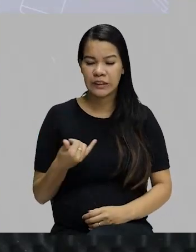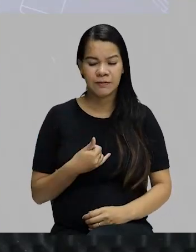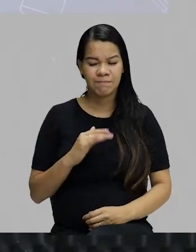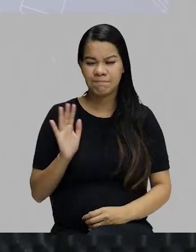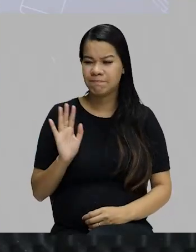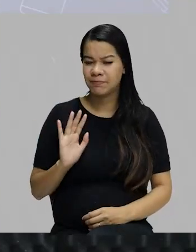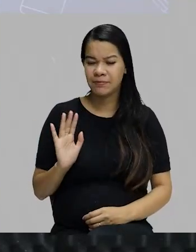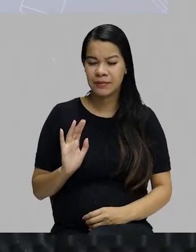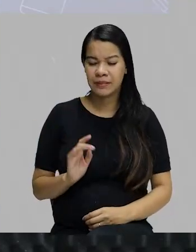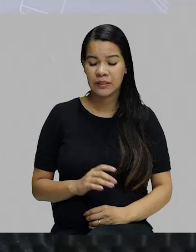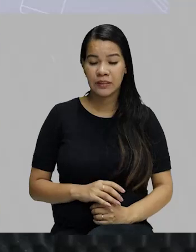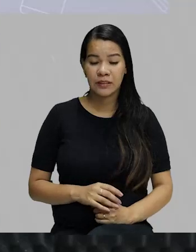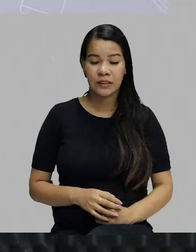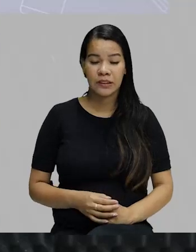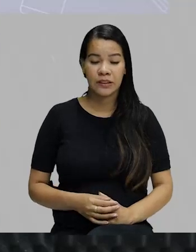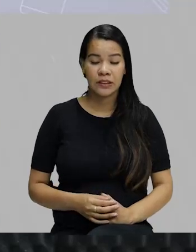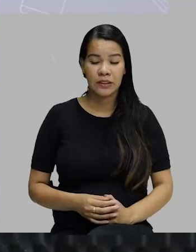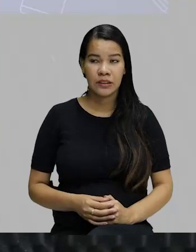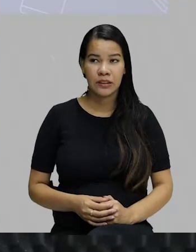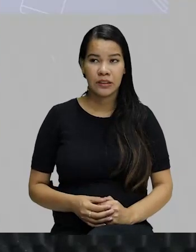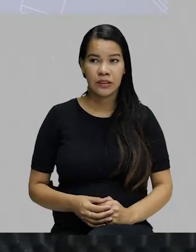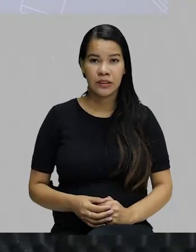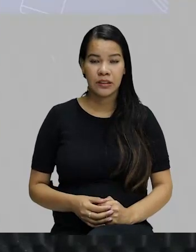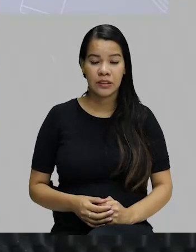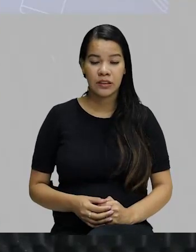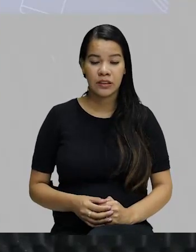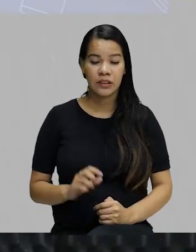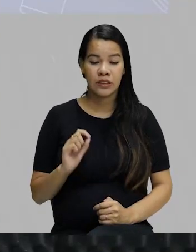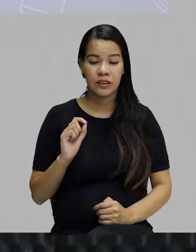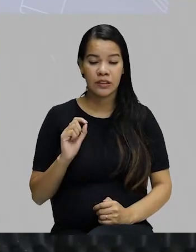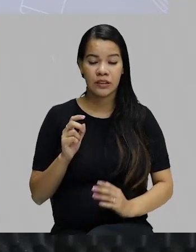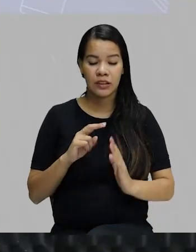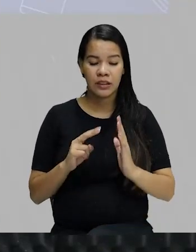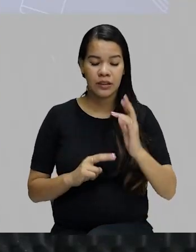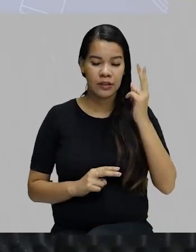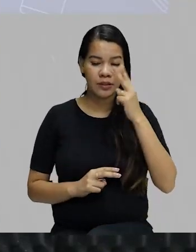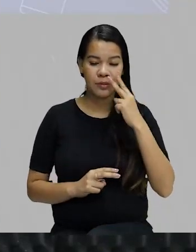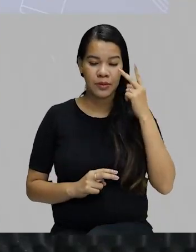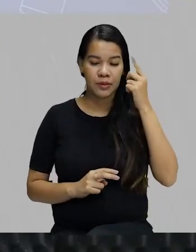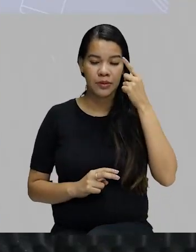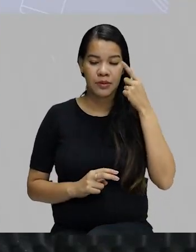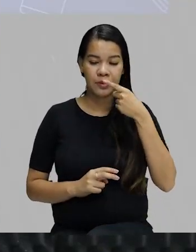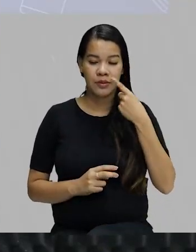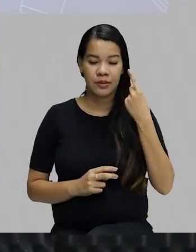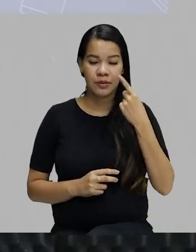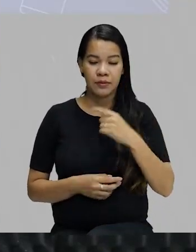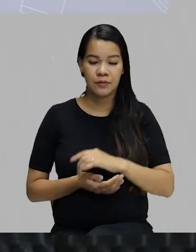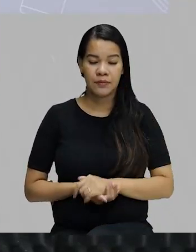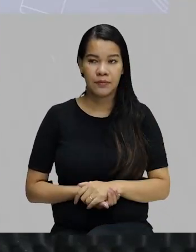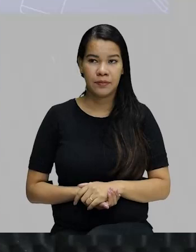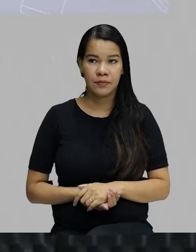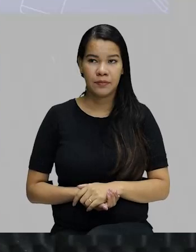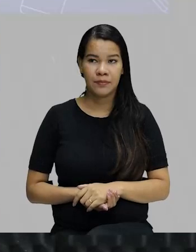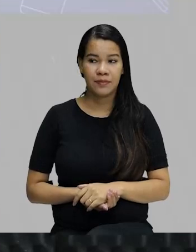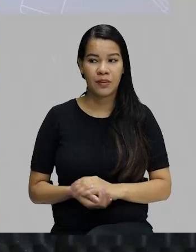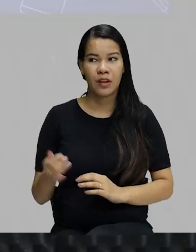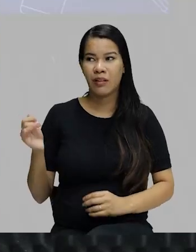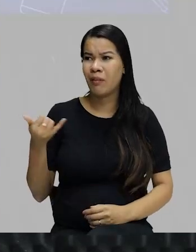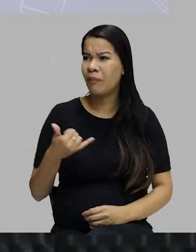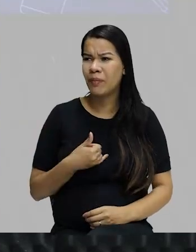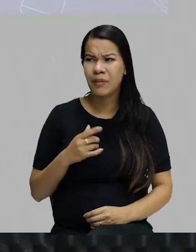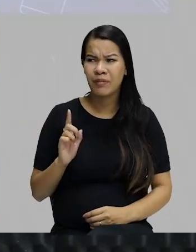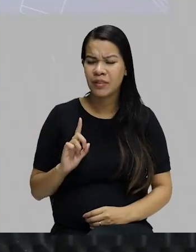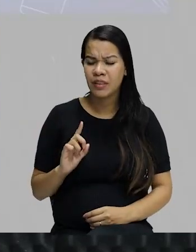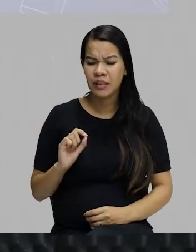digas. O verbo é decirme. Tá? Então, no me digas que as boelito a suspenderem en el examen de conducir. Então, no me diga que